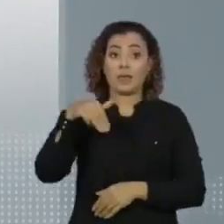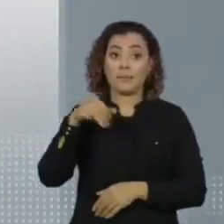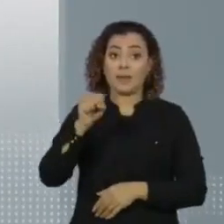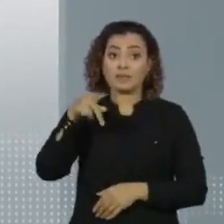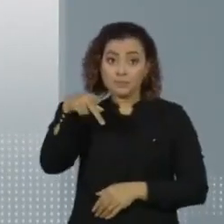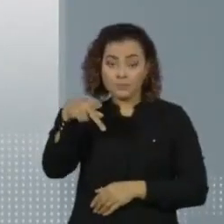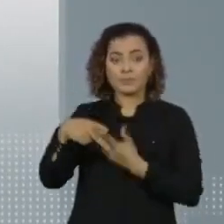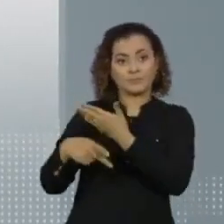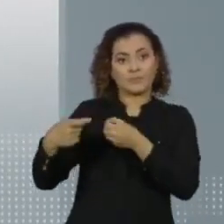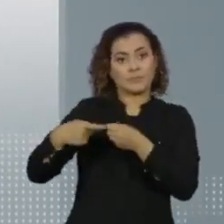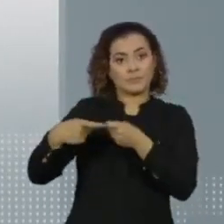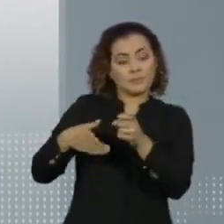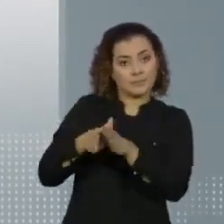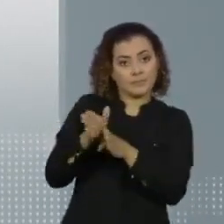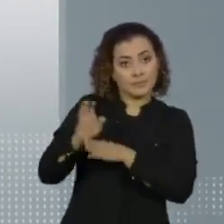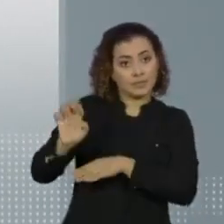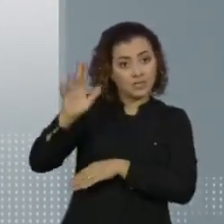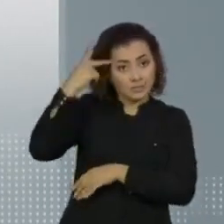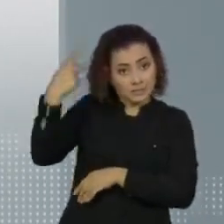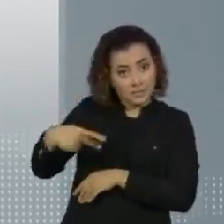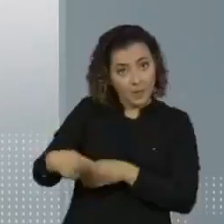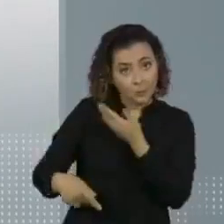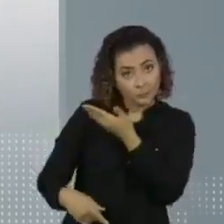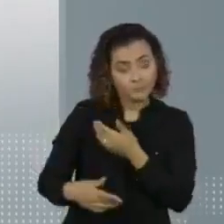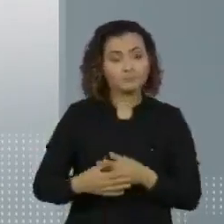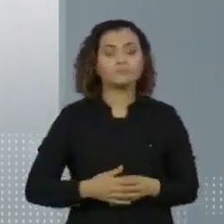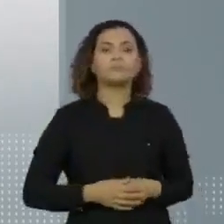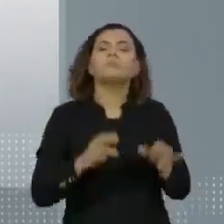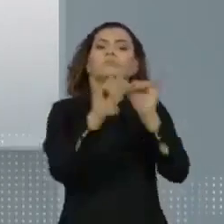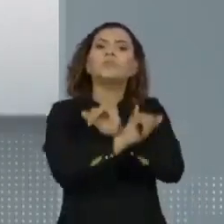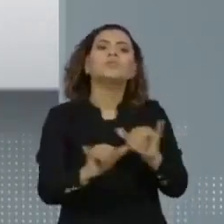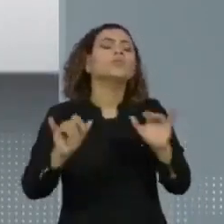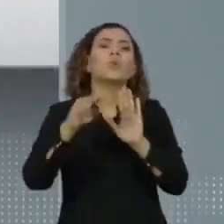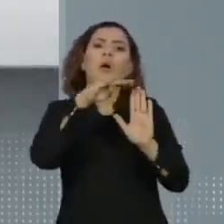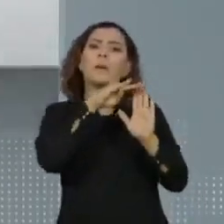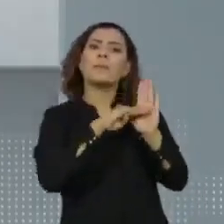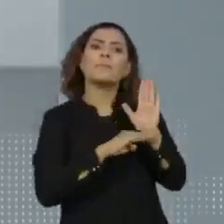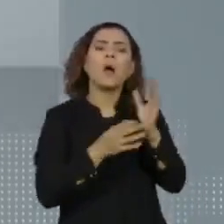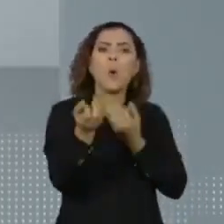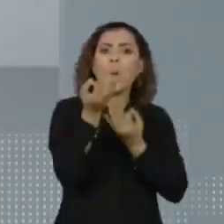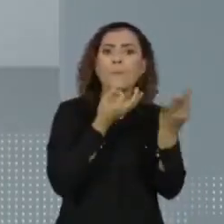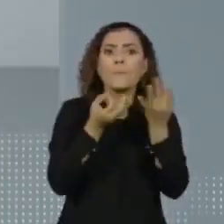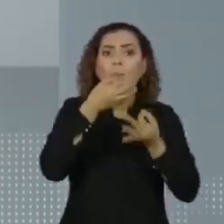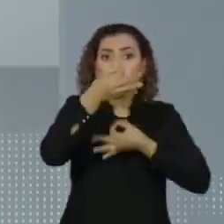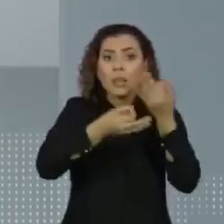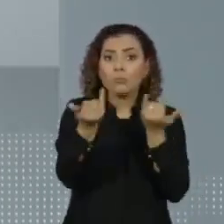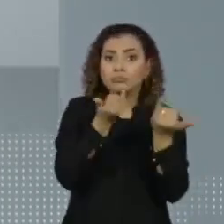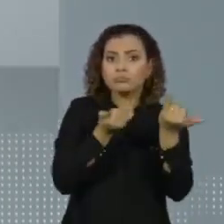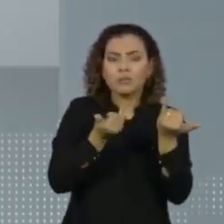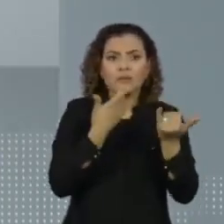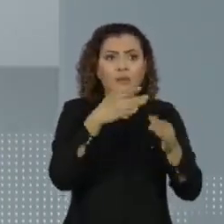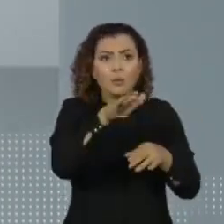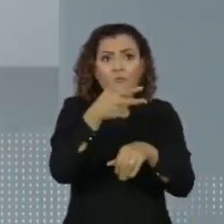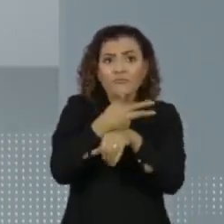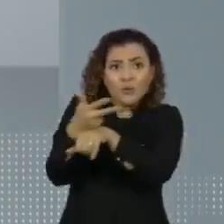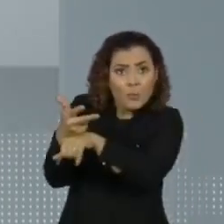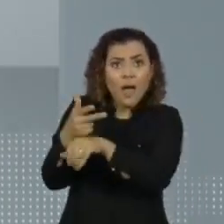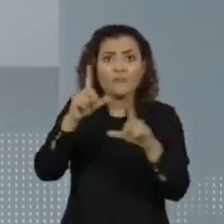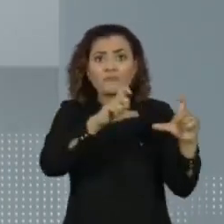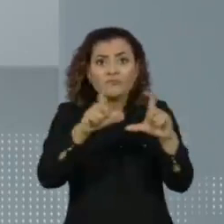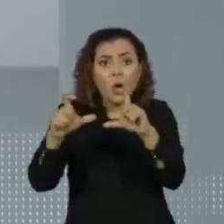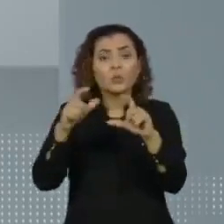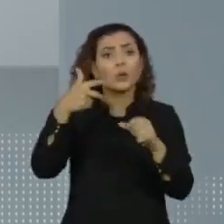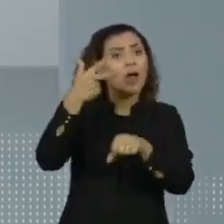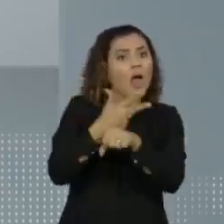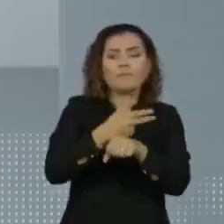Conselho Regional de Medicina do Estado de São Paulo, divulgou um parecer onde desaconselha filmagens, fotos